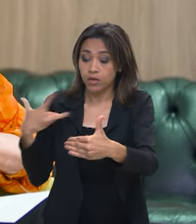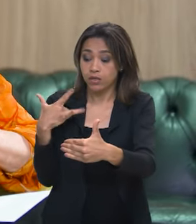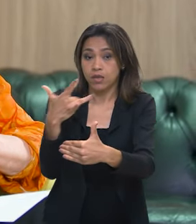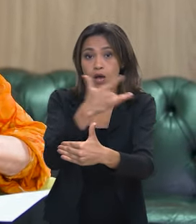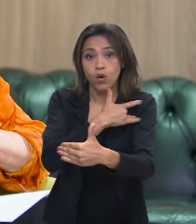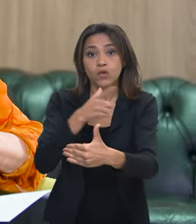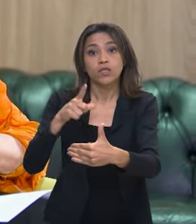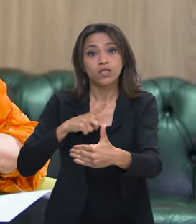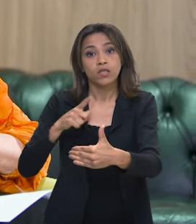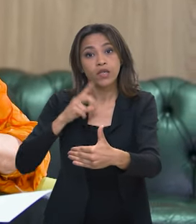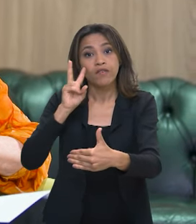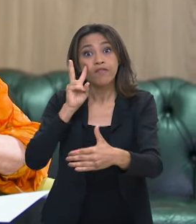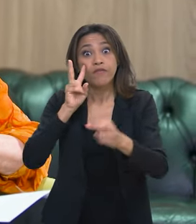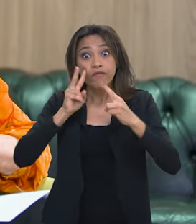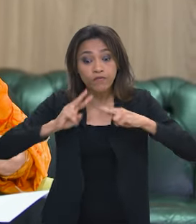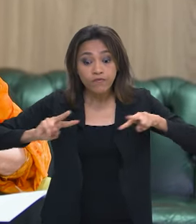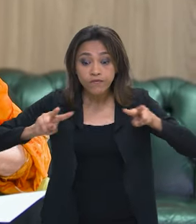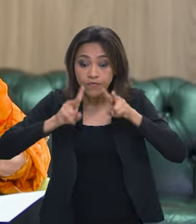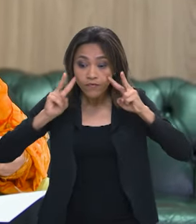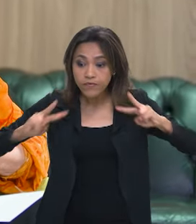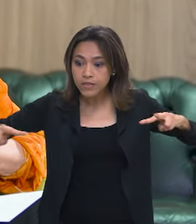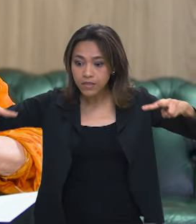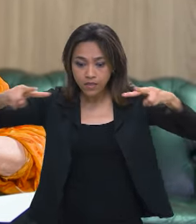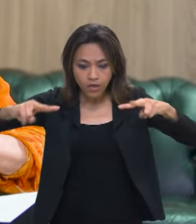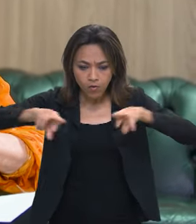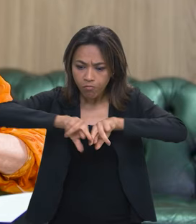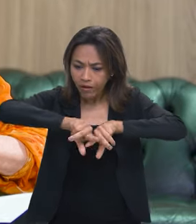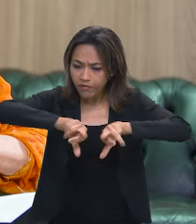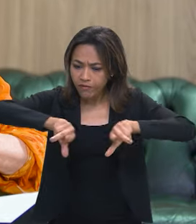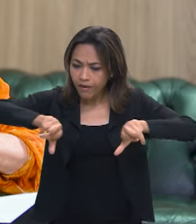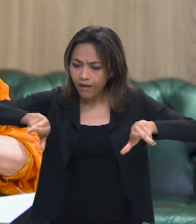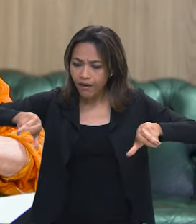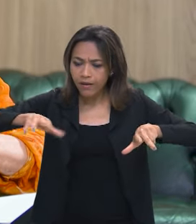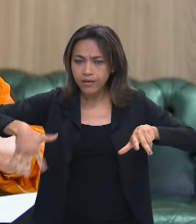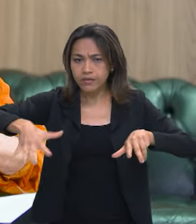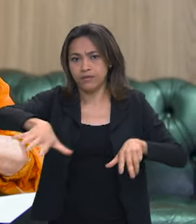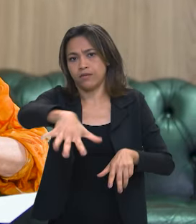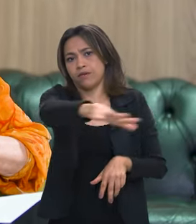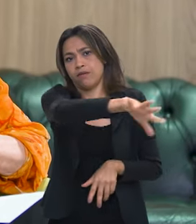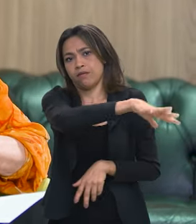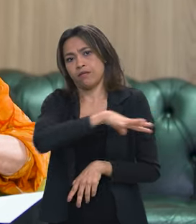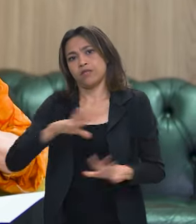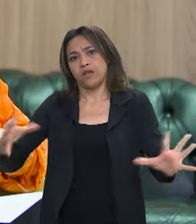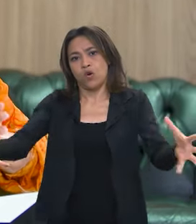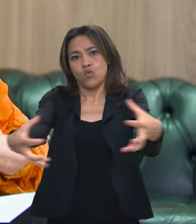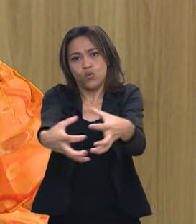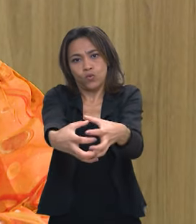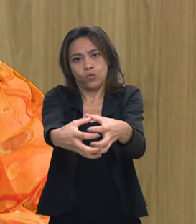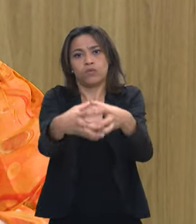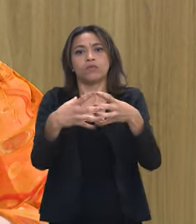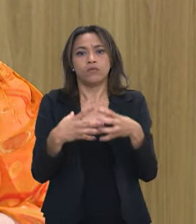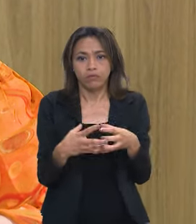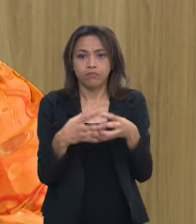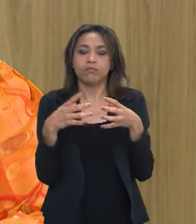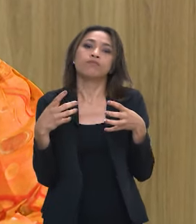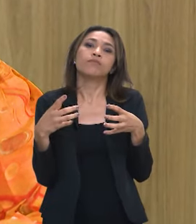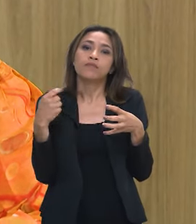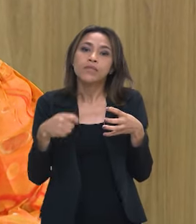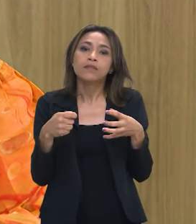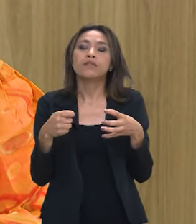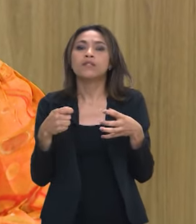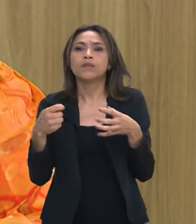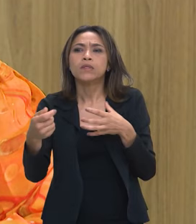ele adota a visão intersetorial do governo para a saúde da nossa população é muito importante atuar